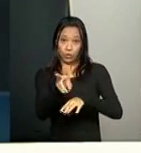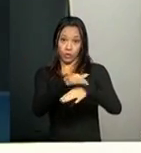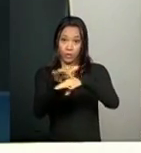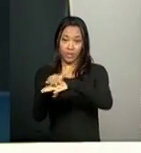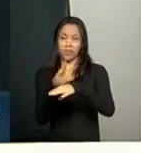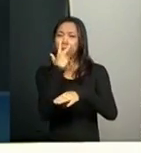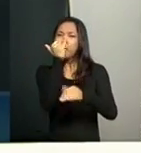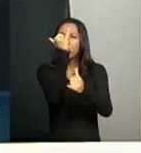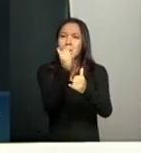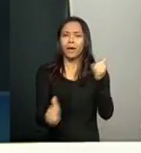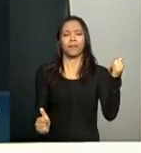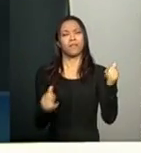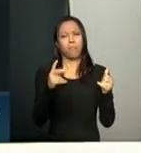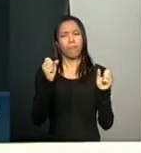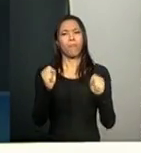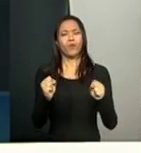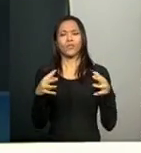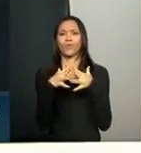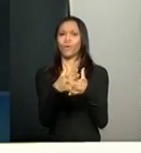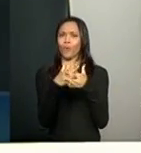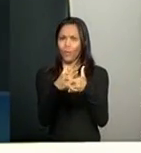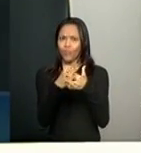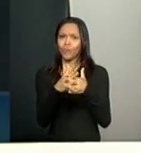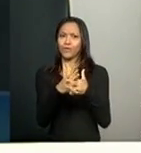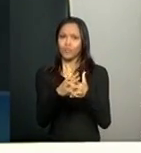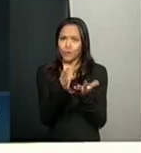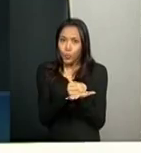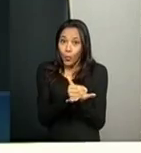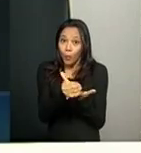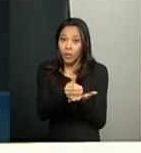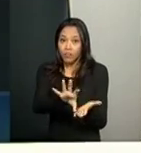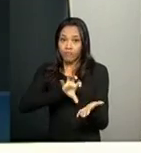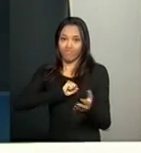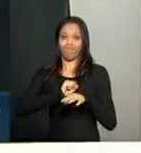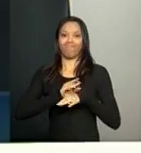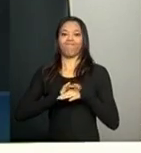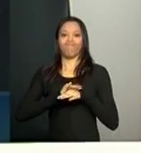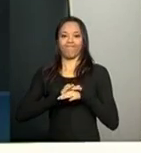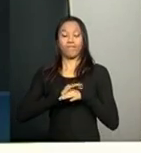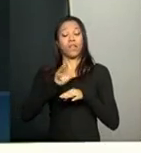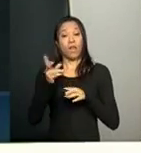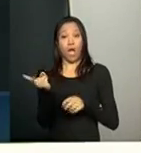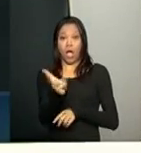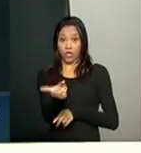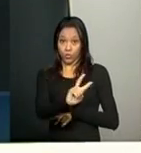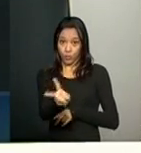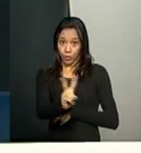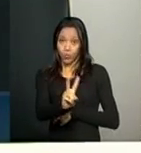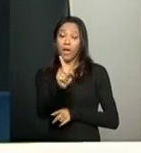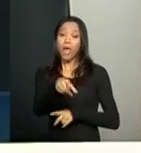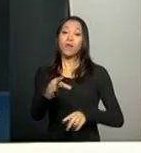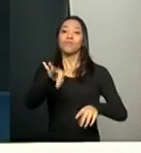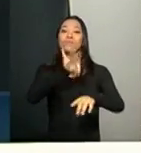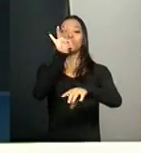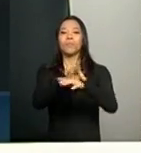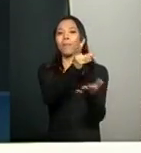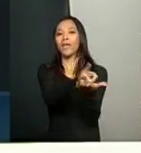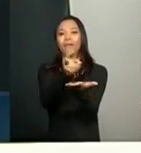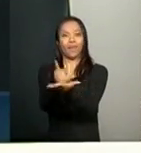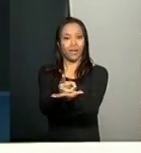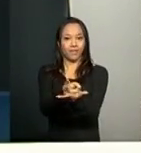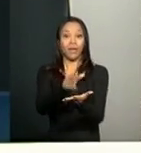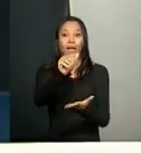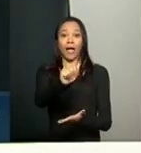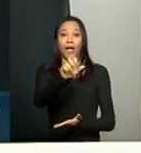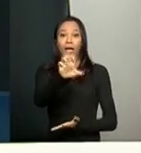muito parecidos e podem até ser confundidos na primeira fase de contágio. Ambas também são transmitidas por mosquitos do mesmo gênero,